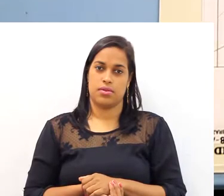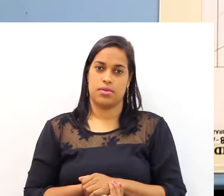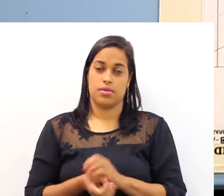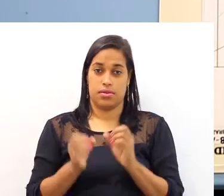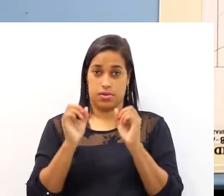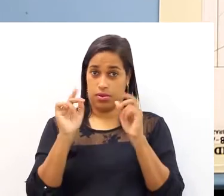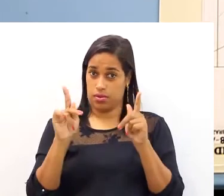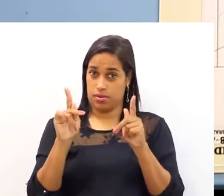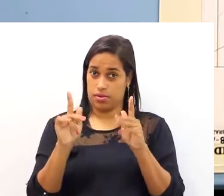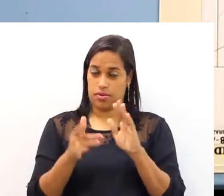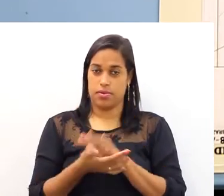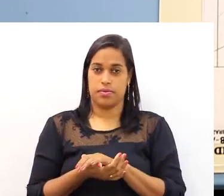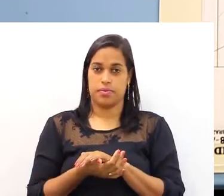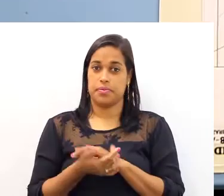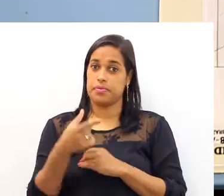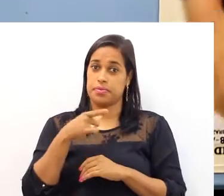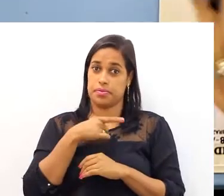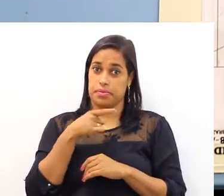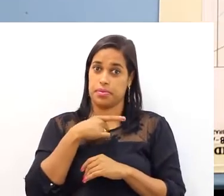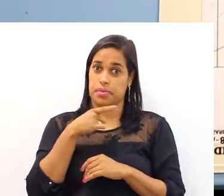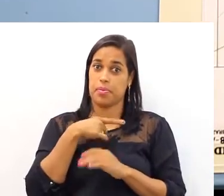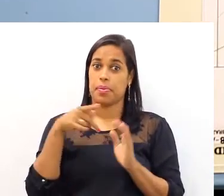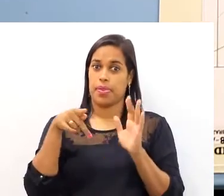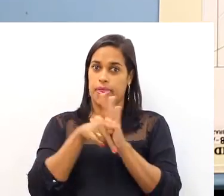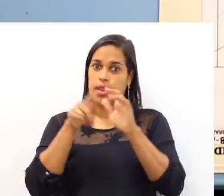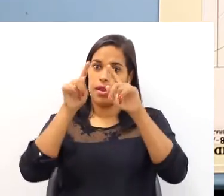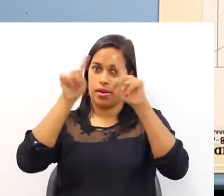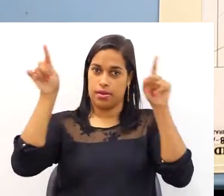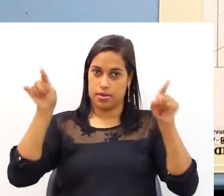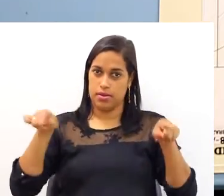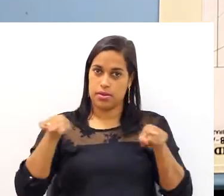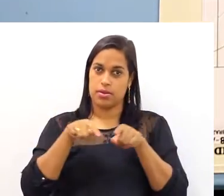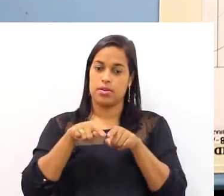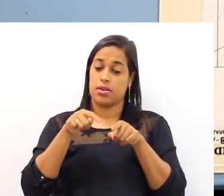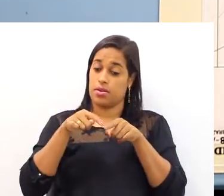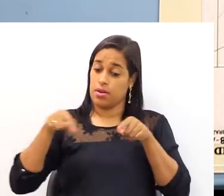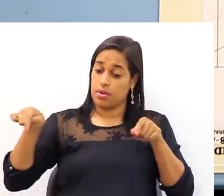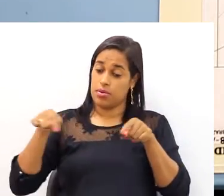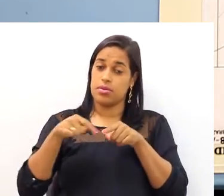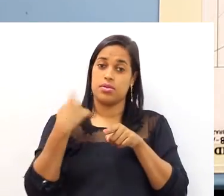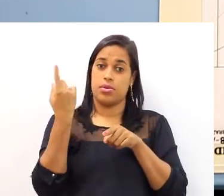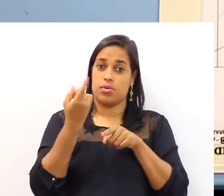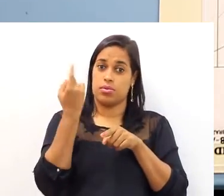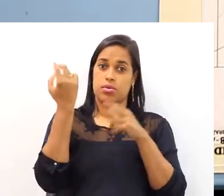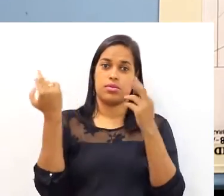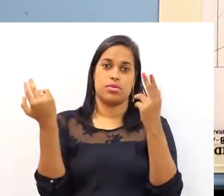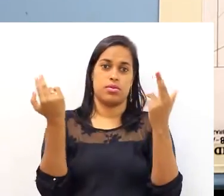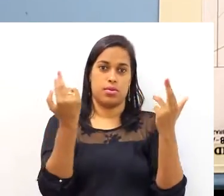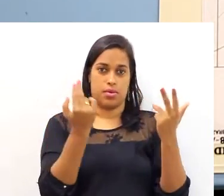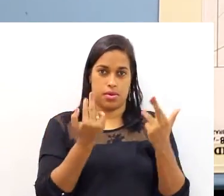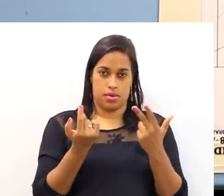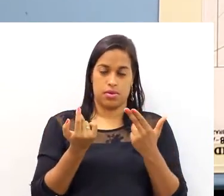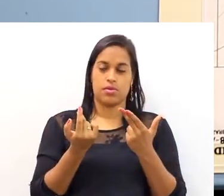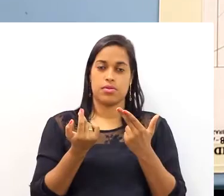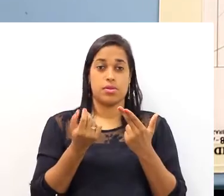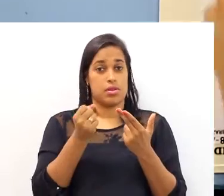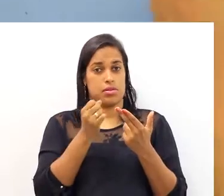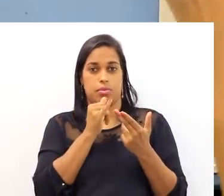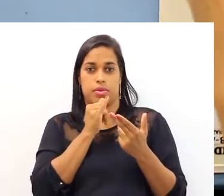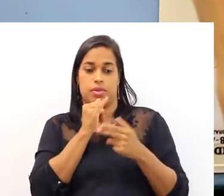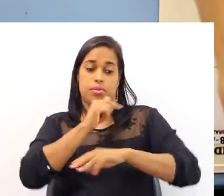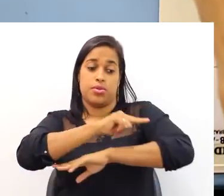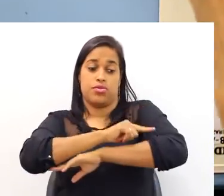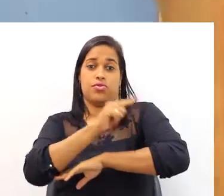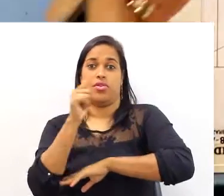Ok? Aí eu teria meu quadro. Então, larguras e alturas, todas paralelas entre si. Se eu fosse inserir uma